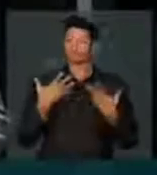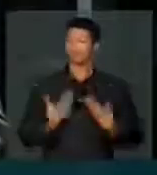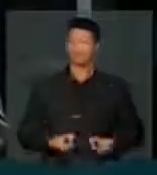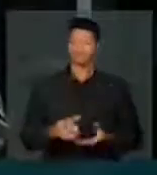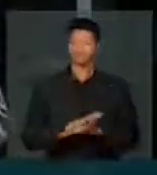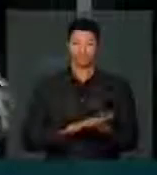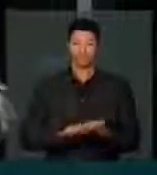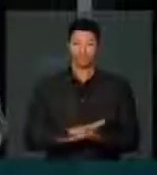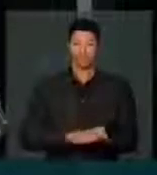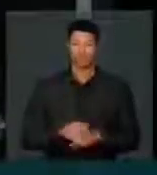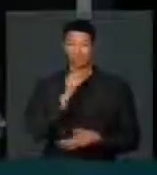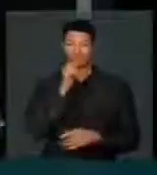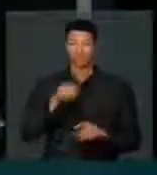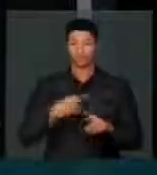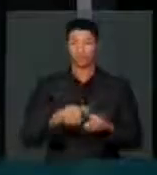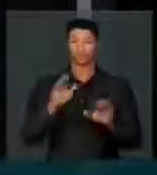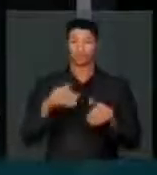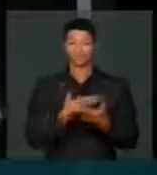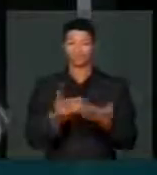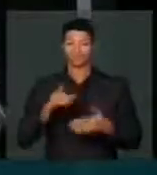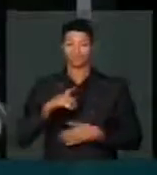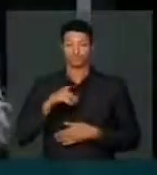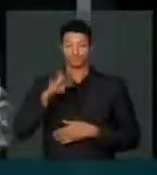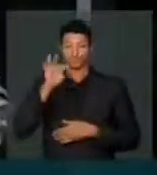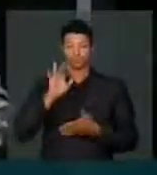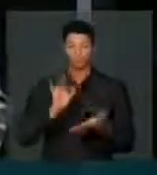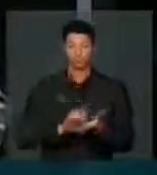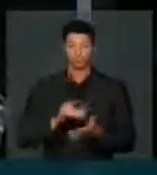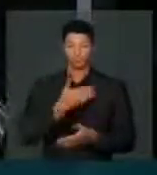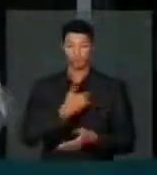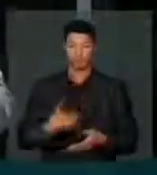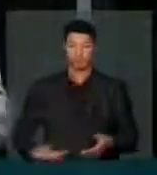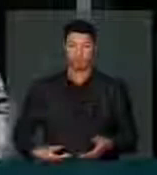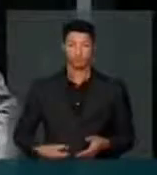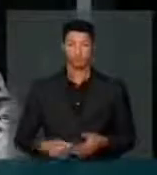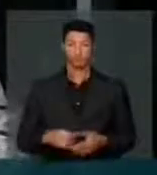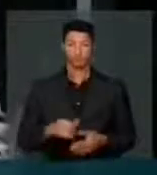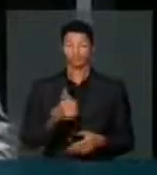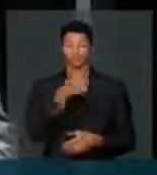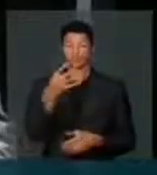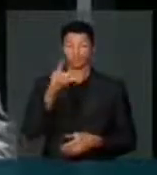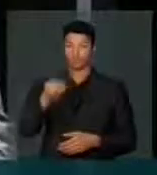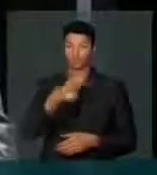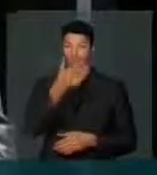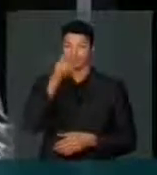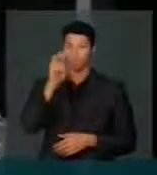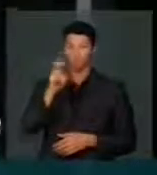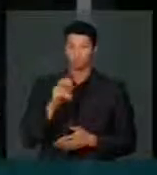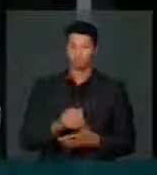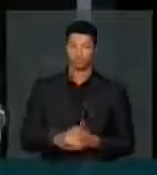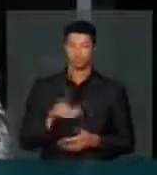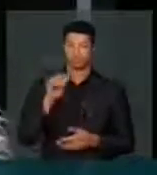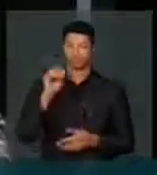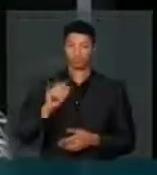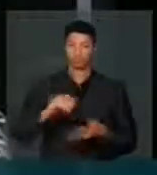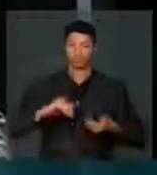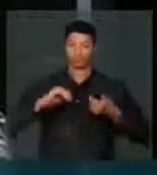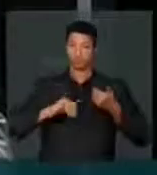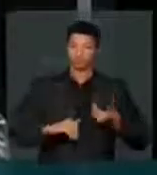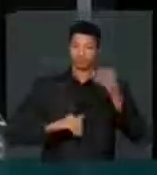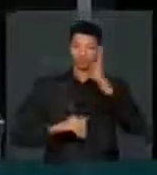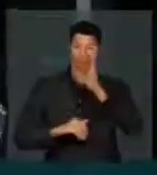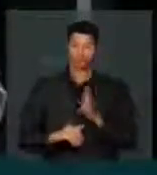inadmissível, ainda mais quando nós temos uma taxa oficial do governo de 14,25%. Este Congresso